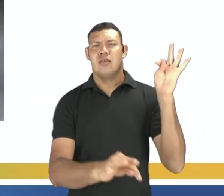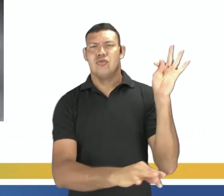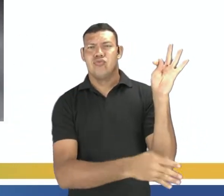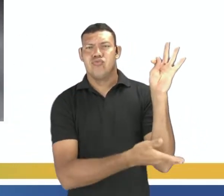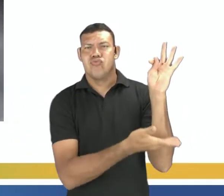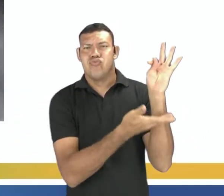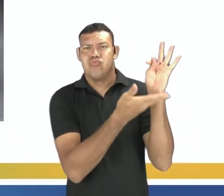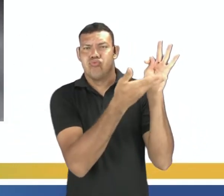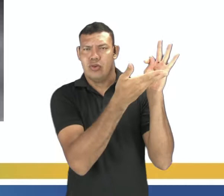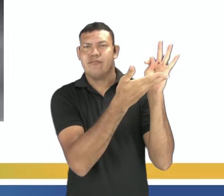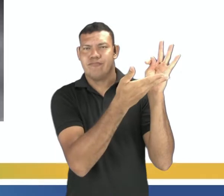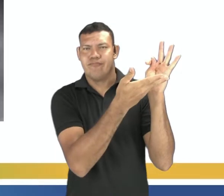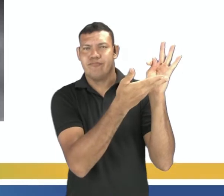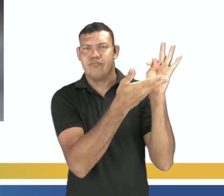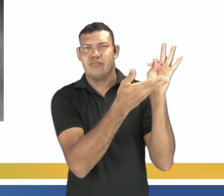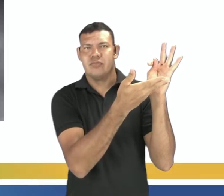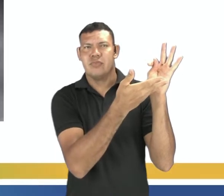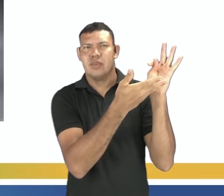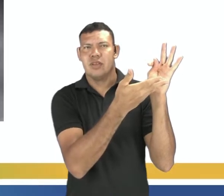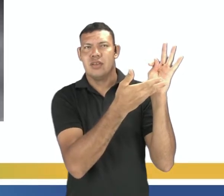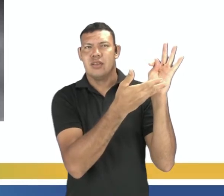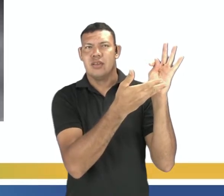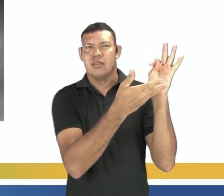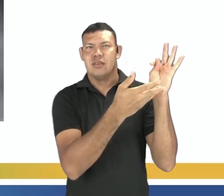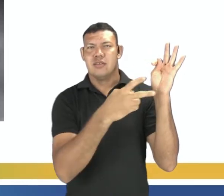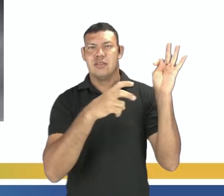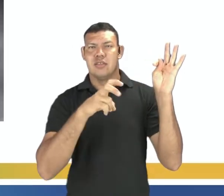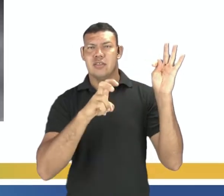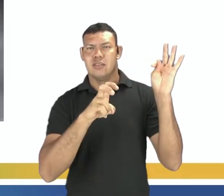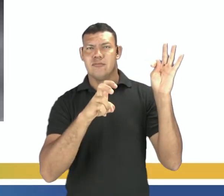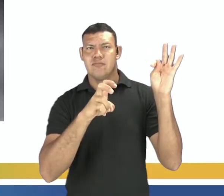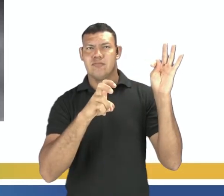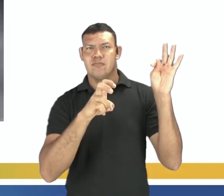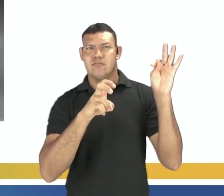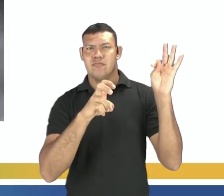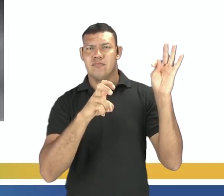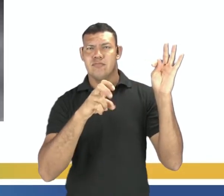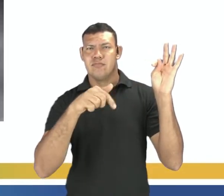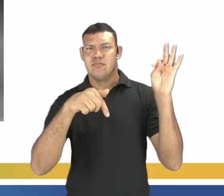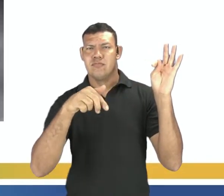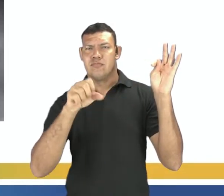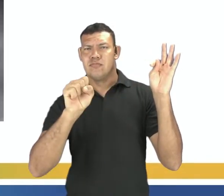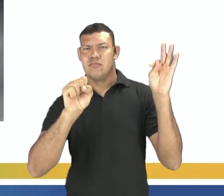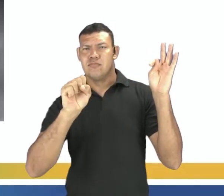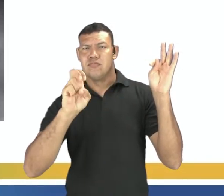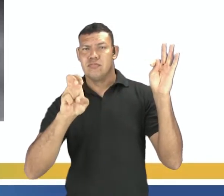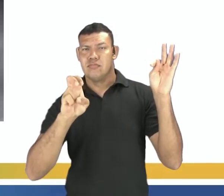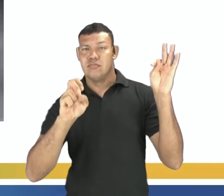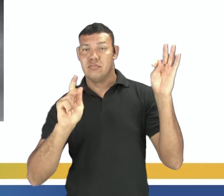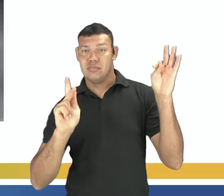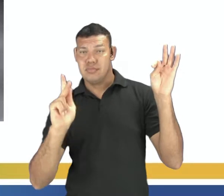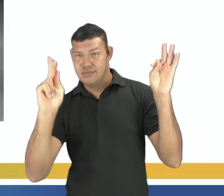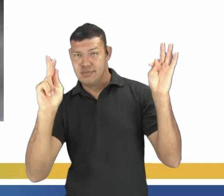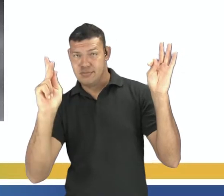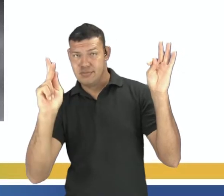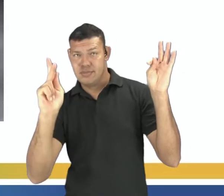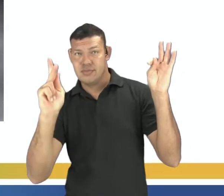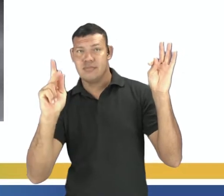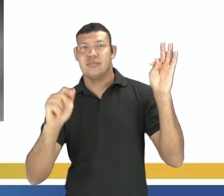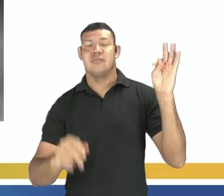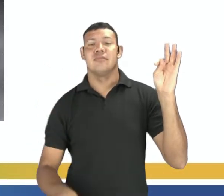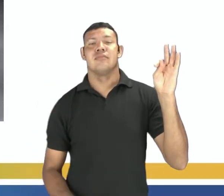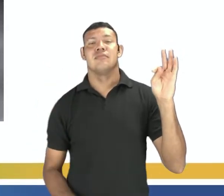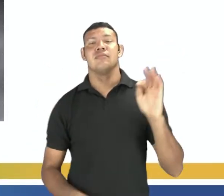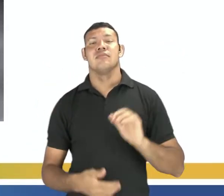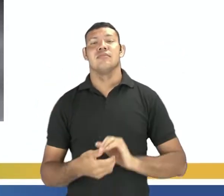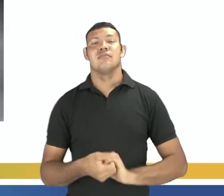superficial, que é em torno de 5.785 na